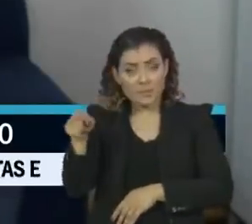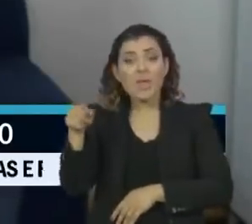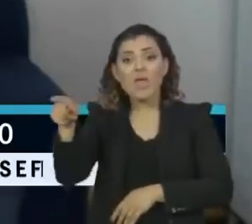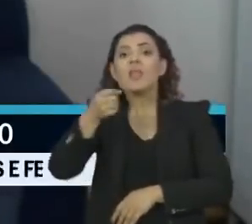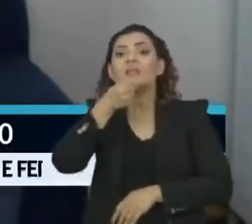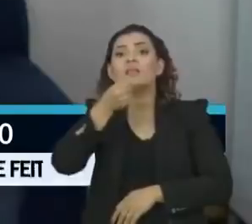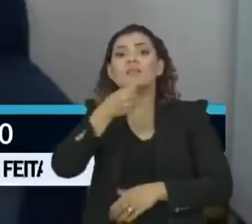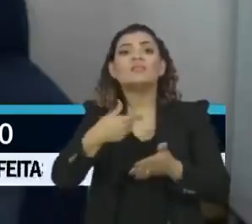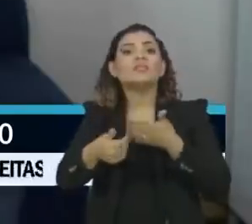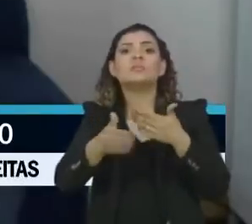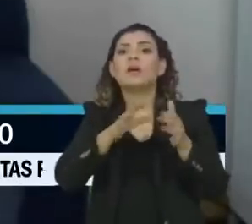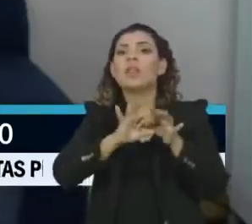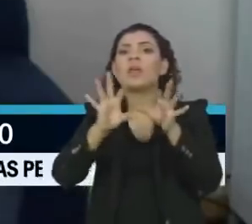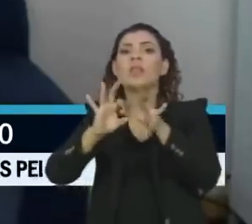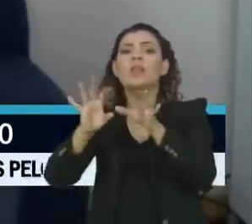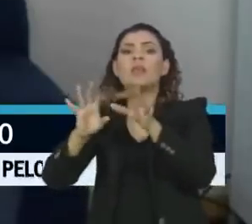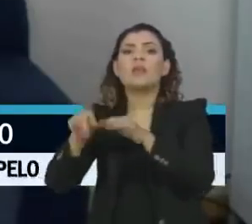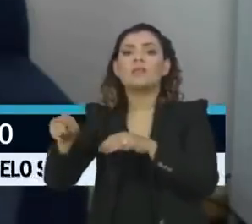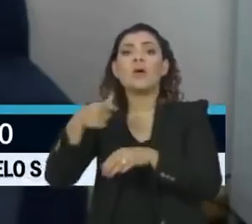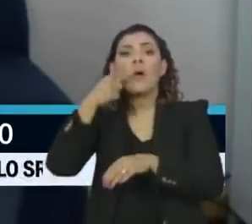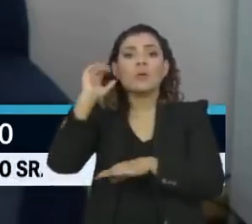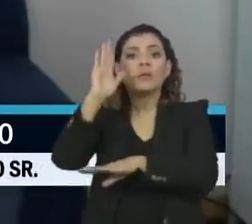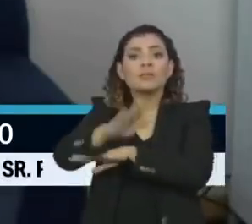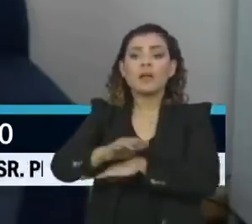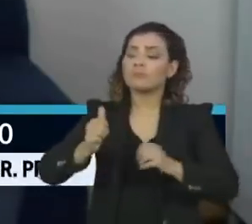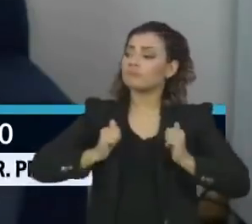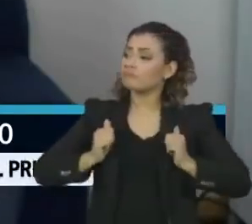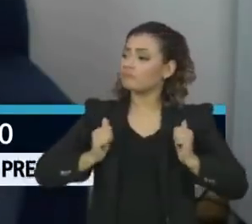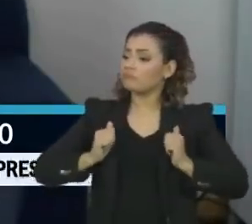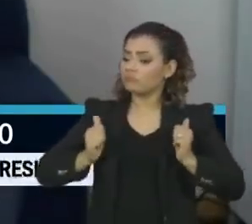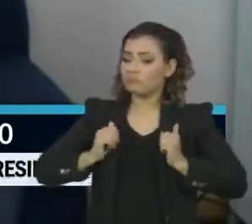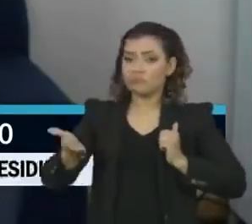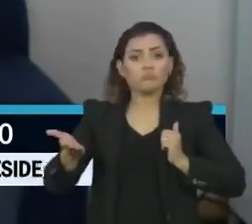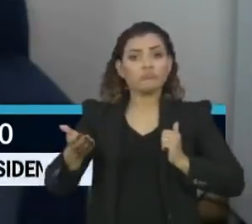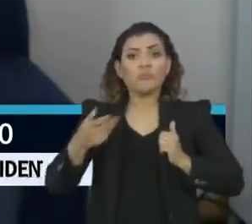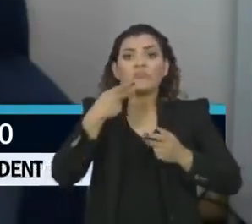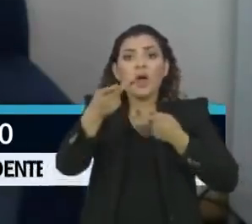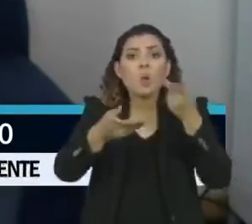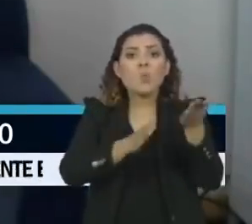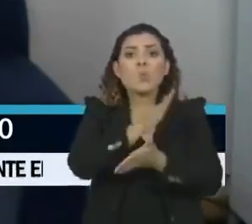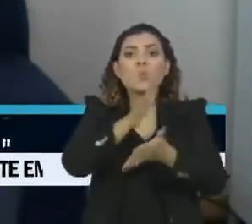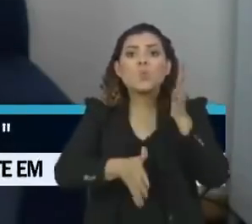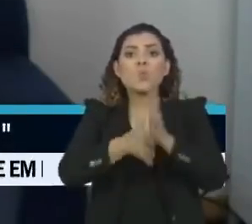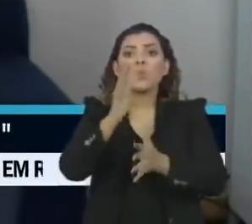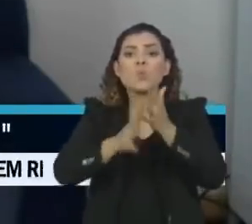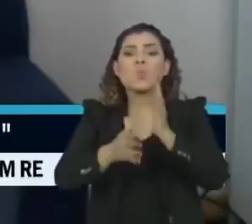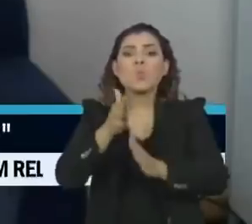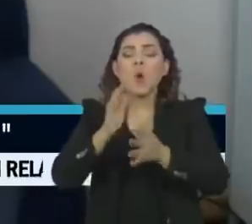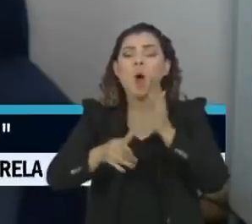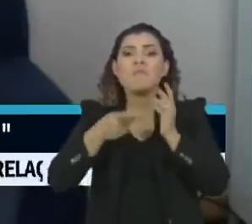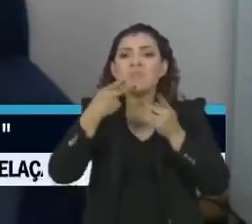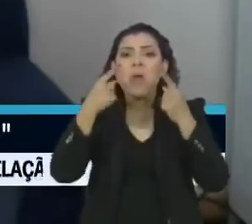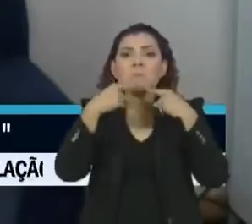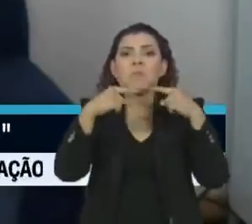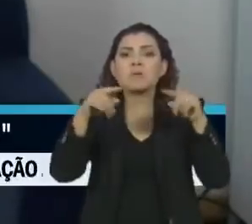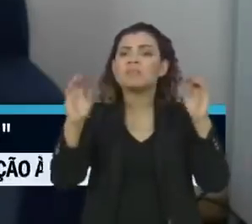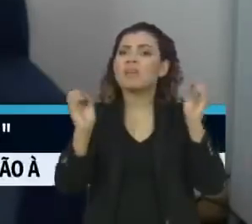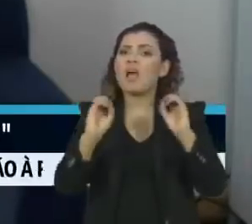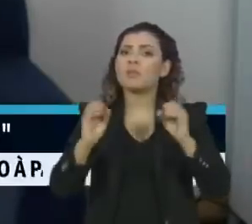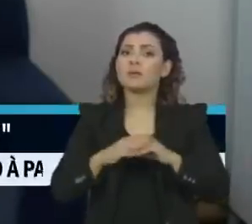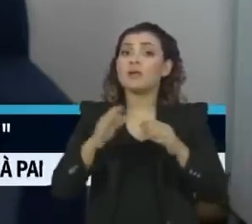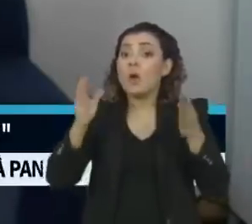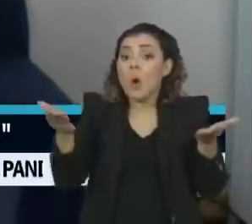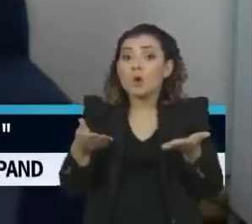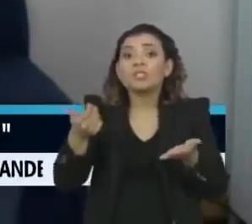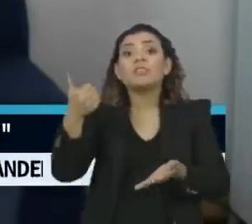faz entrevista na hora que ele quer. Ontem à tarde ele poderia ter aparecido publicamente e criticado a entrevista, porque